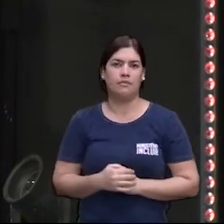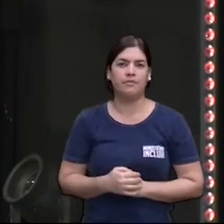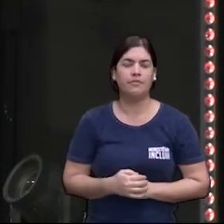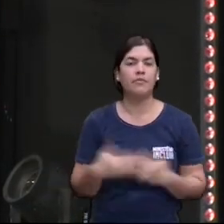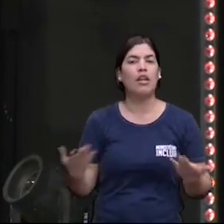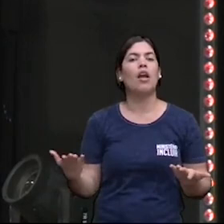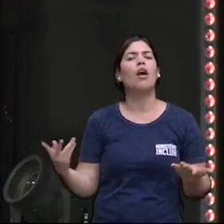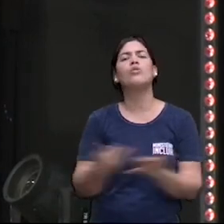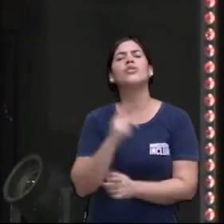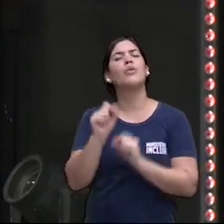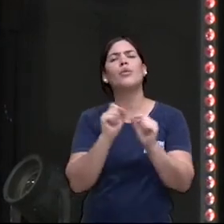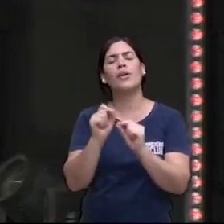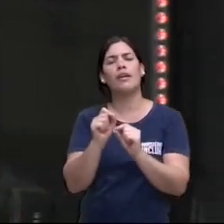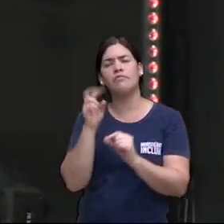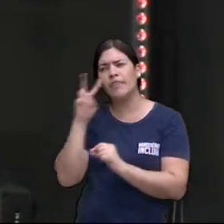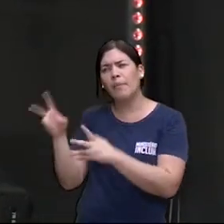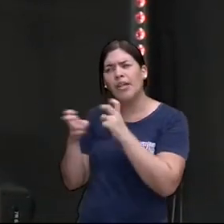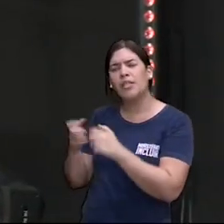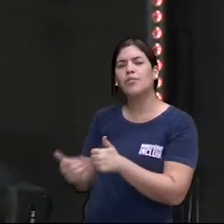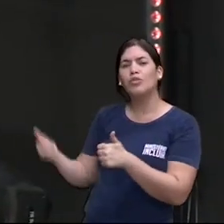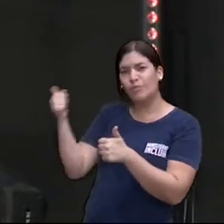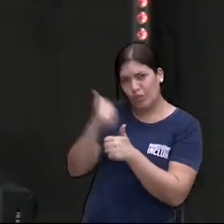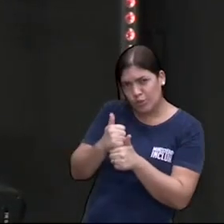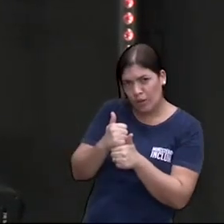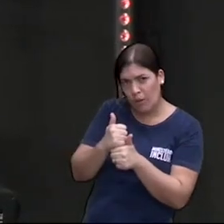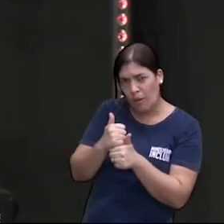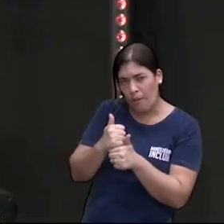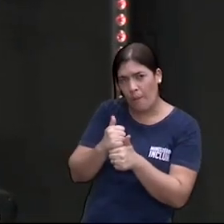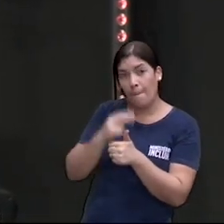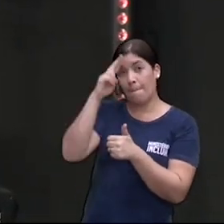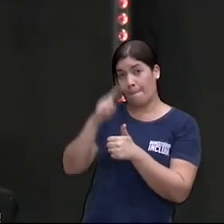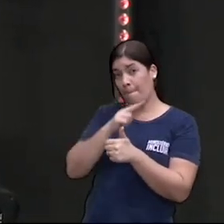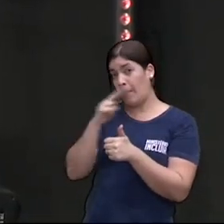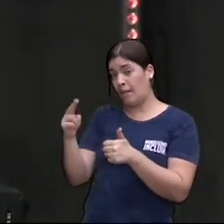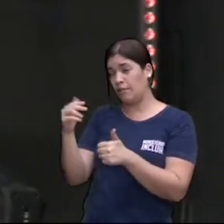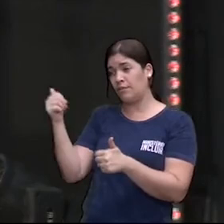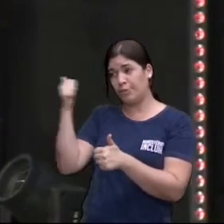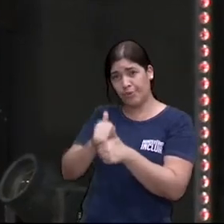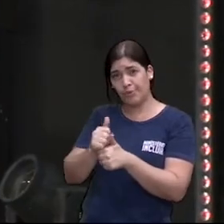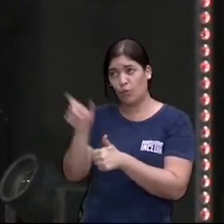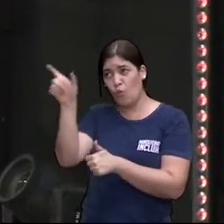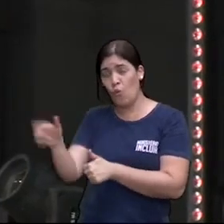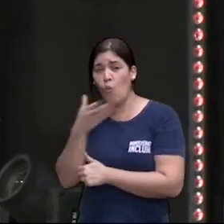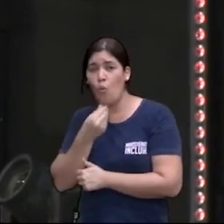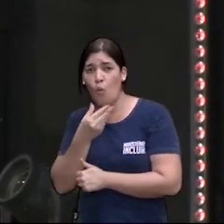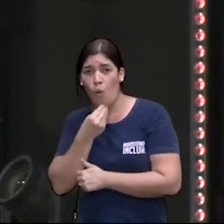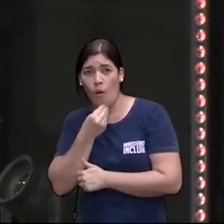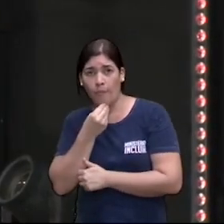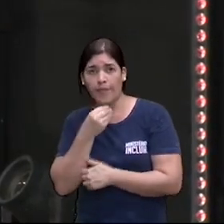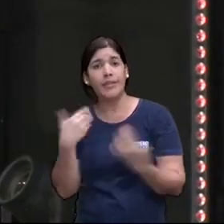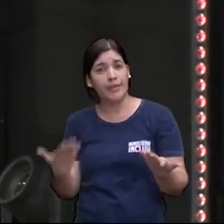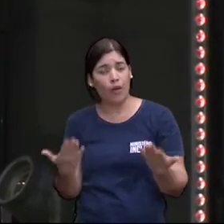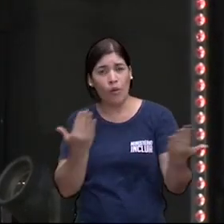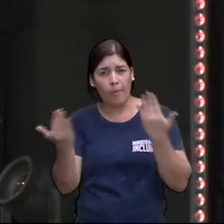substituição alguém morreu por outra pessoa pois Cristo fez exatamente